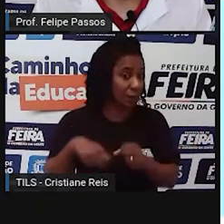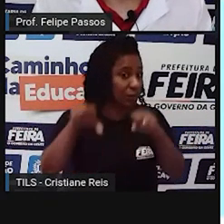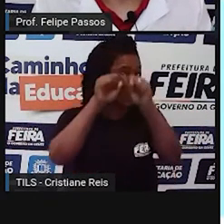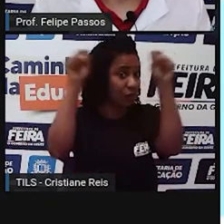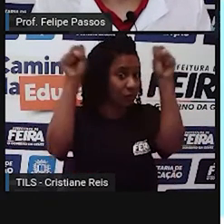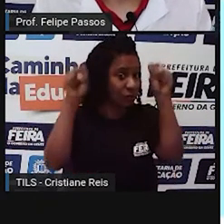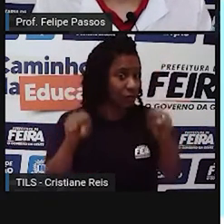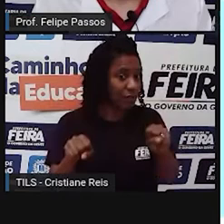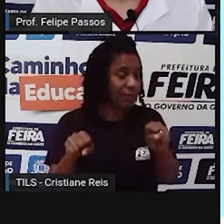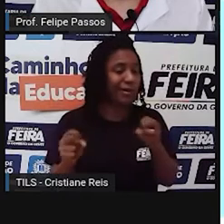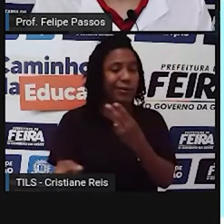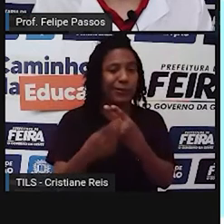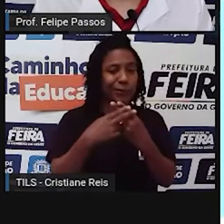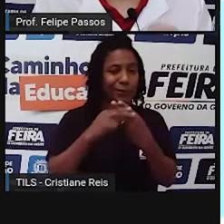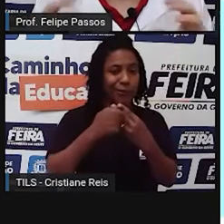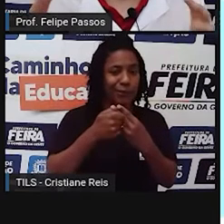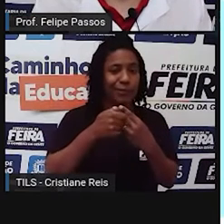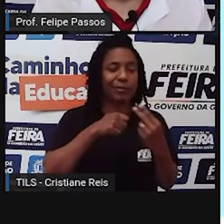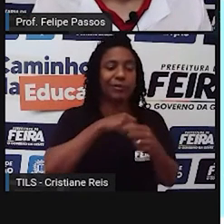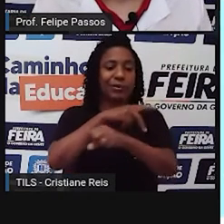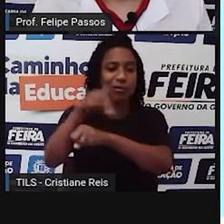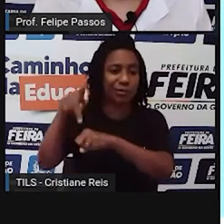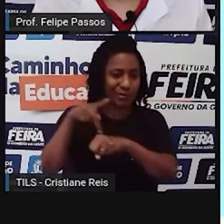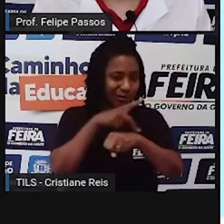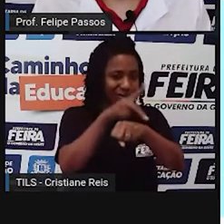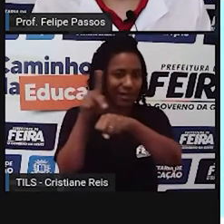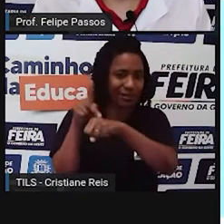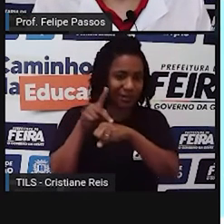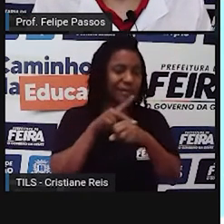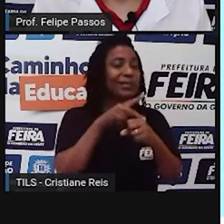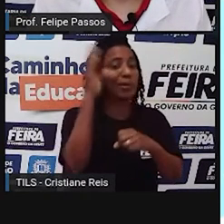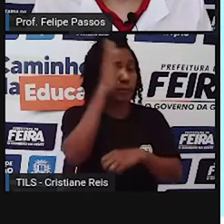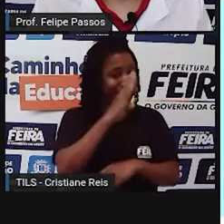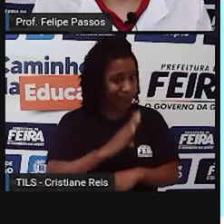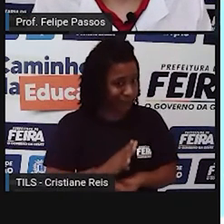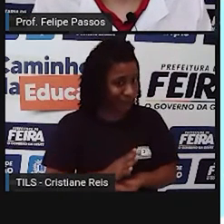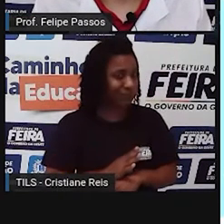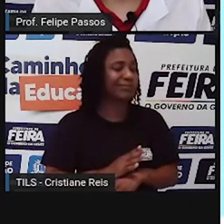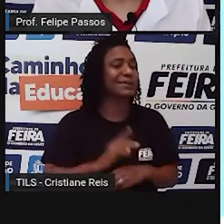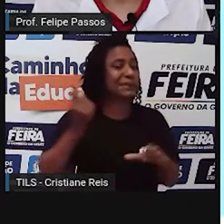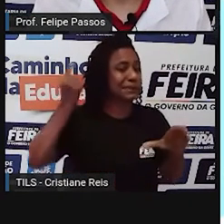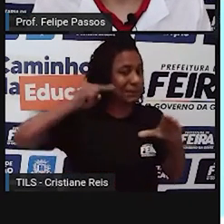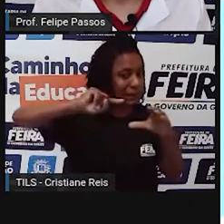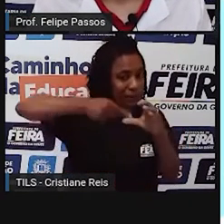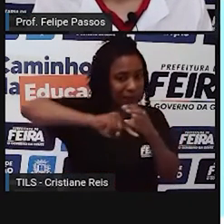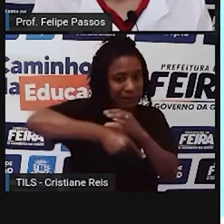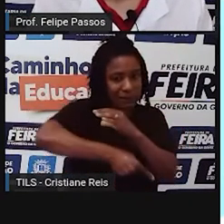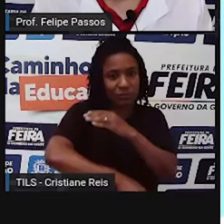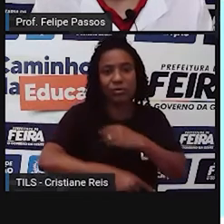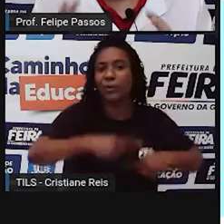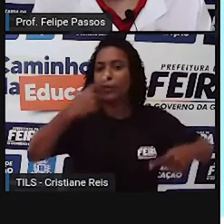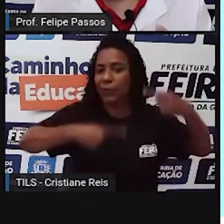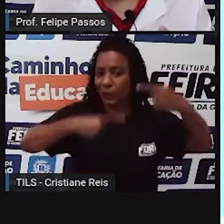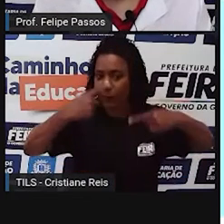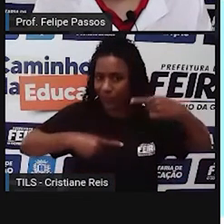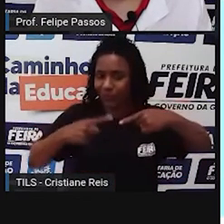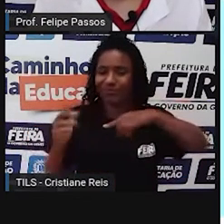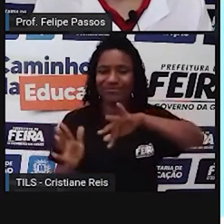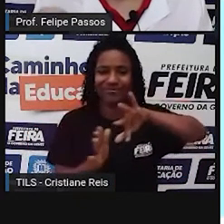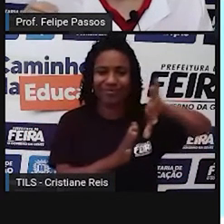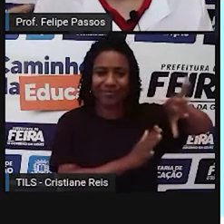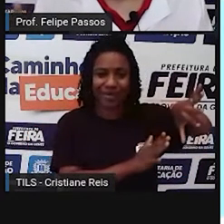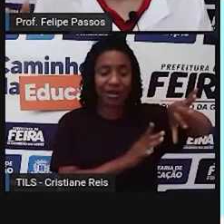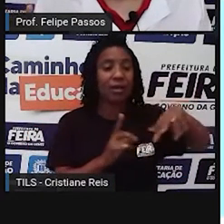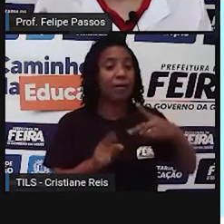brasileiro e no mundo vai descobrir que tem muito pano para a manga, é muita discussão, é uma discussão muito profunda. Voltando ao artigo